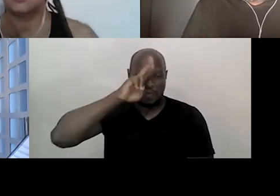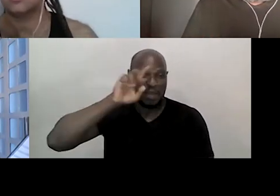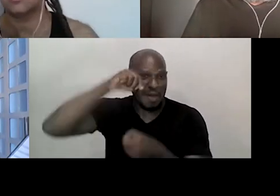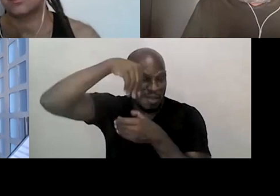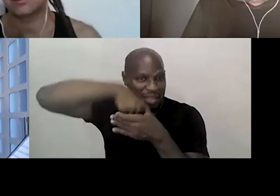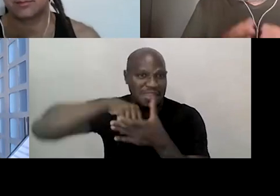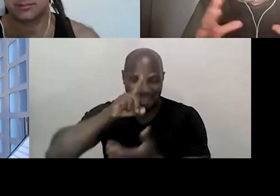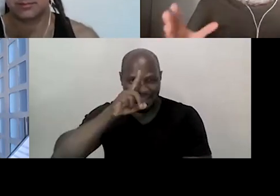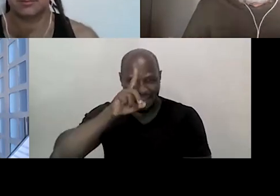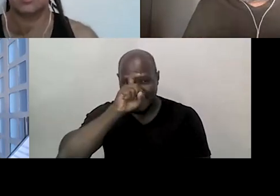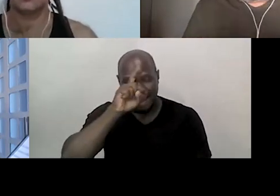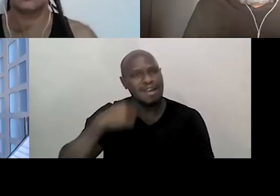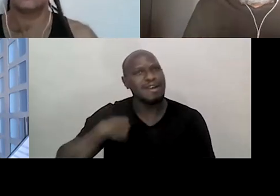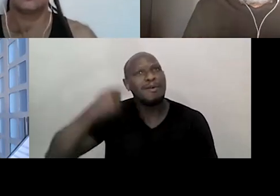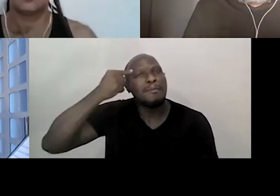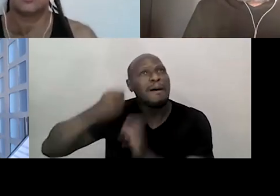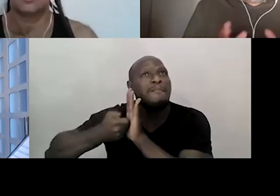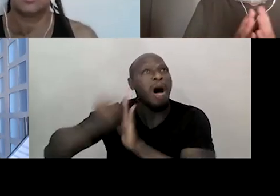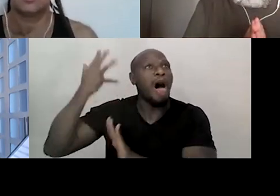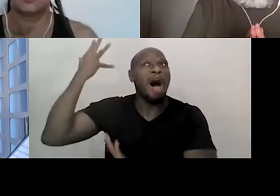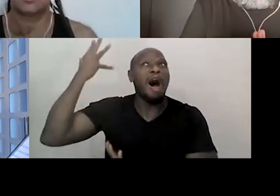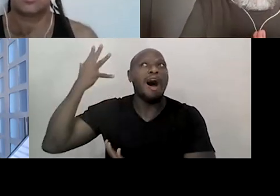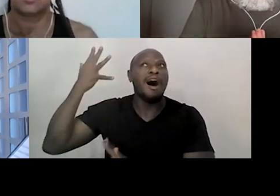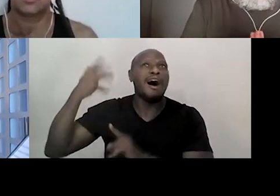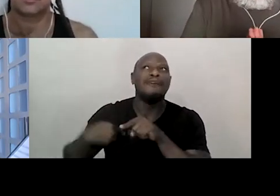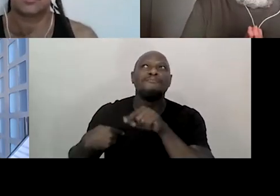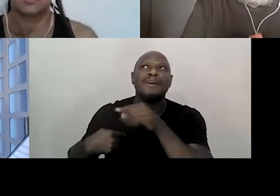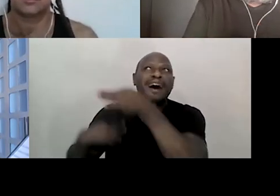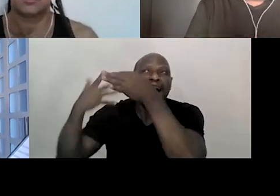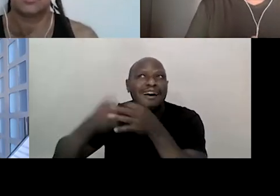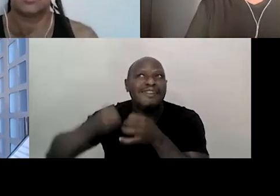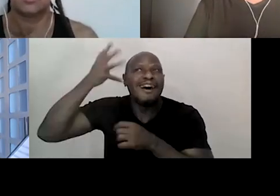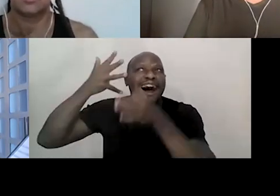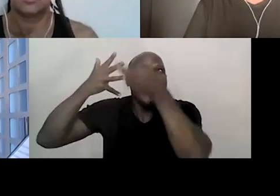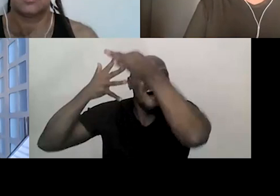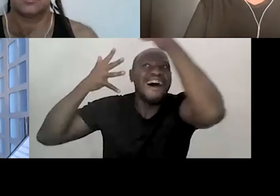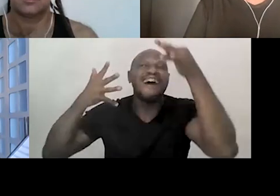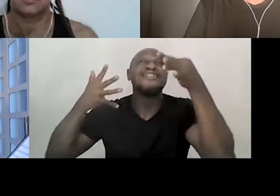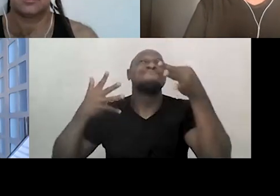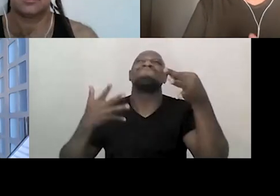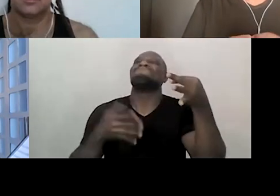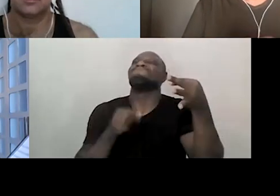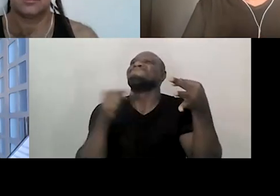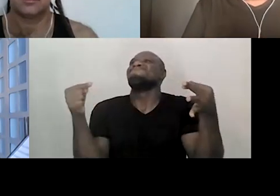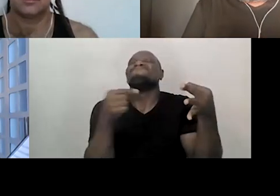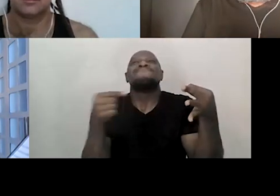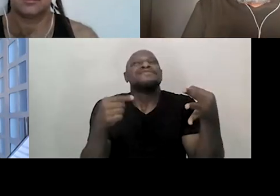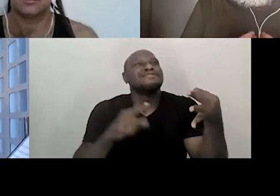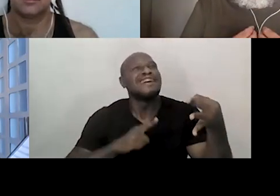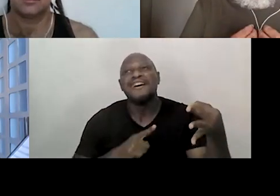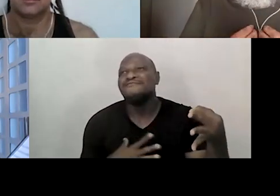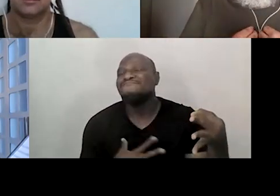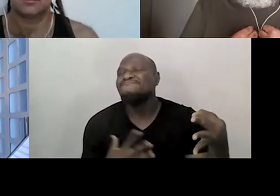eu penso em várias histórias que aconteceram, claro, mas essa história especificamente, ela me causa uma